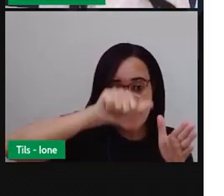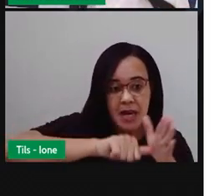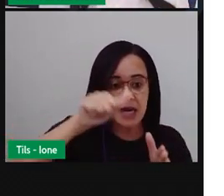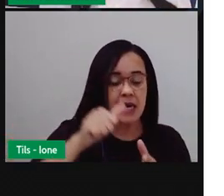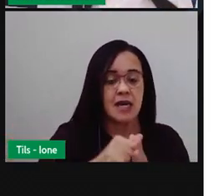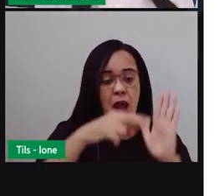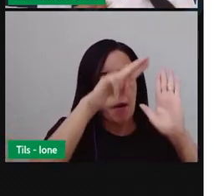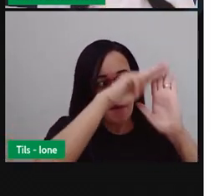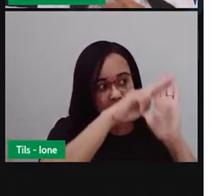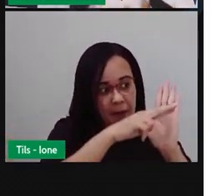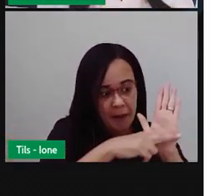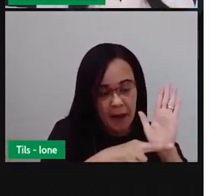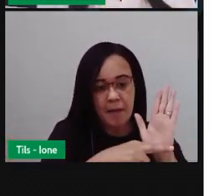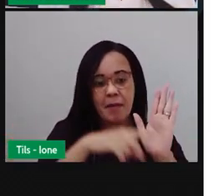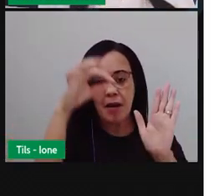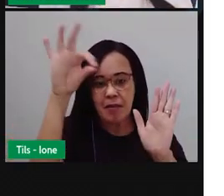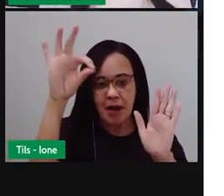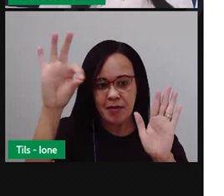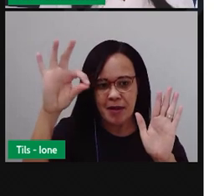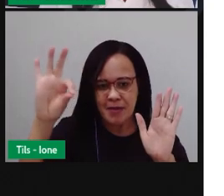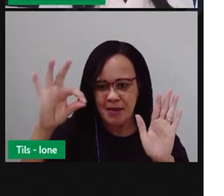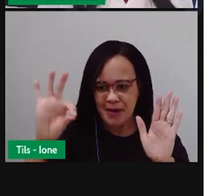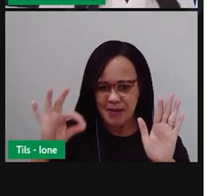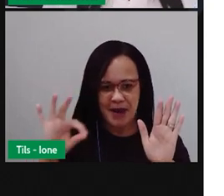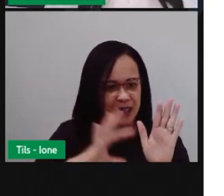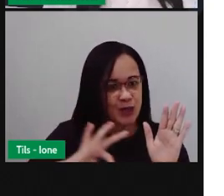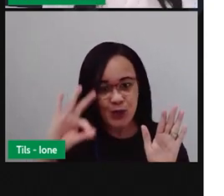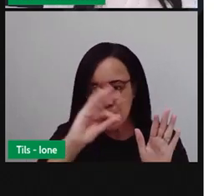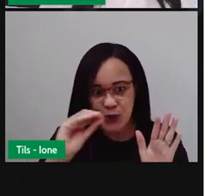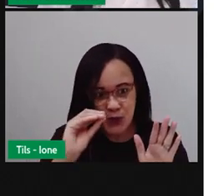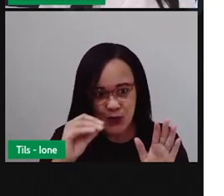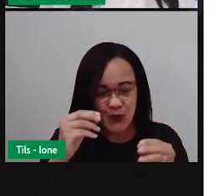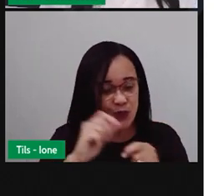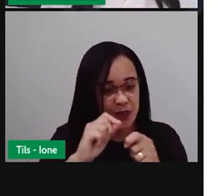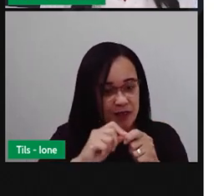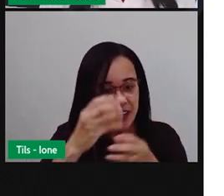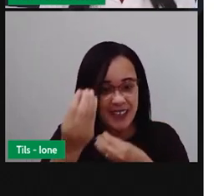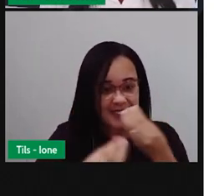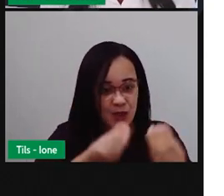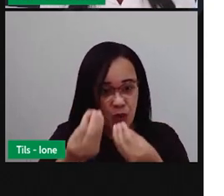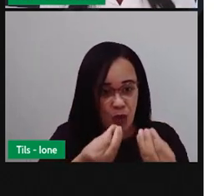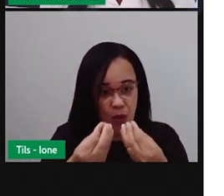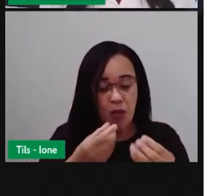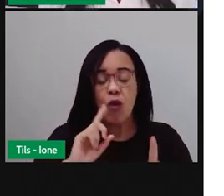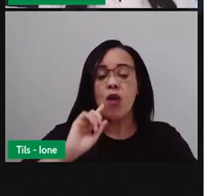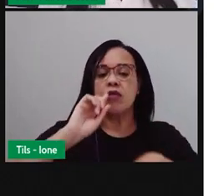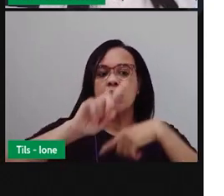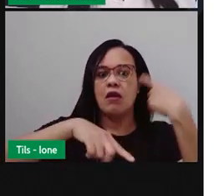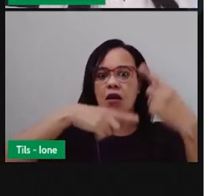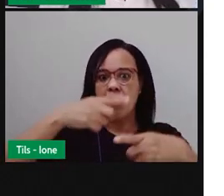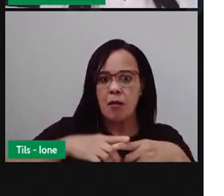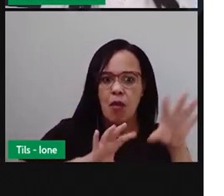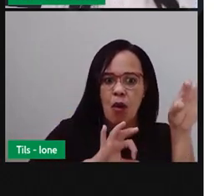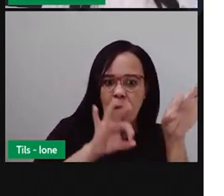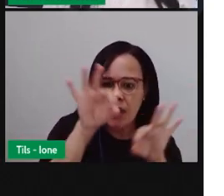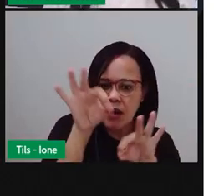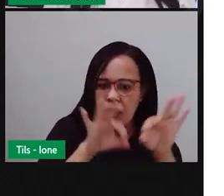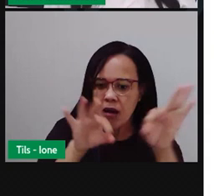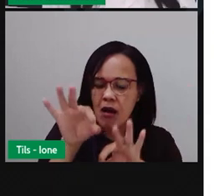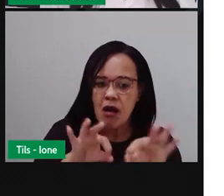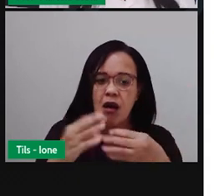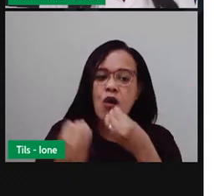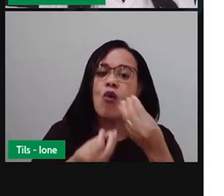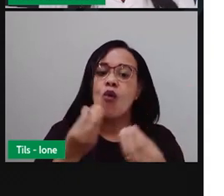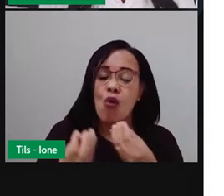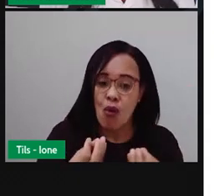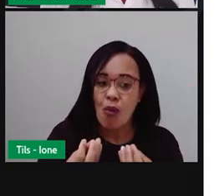ingredientes, né? A listagem dos ingredientes e depois o modo de preparo. E aqui eu vou mostrar